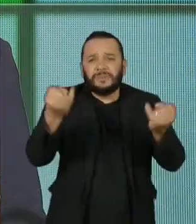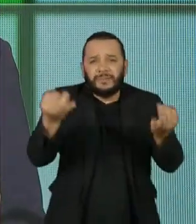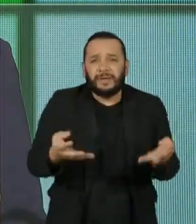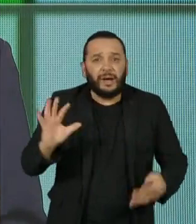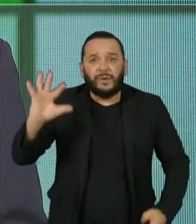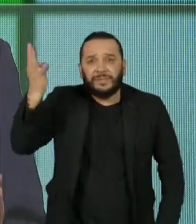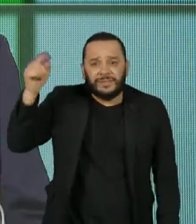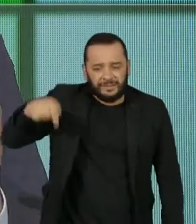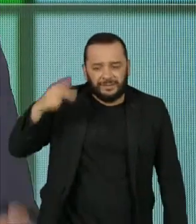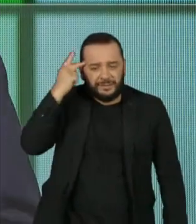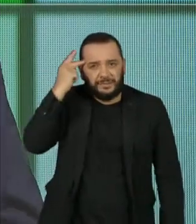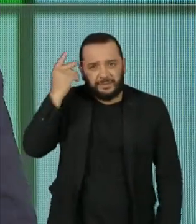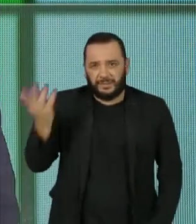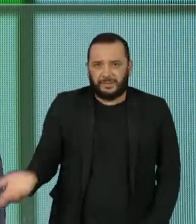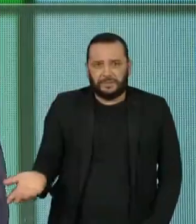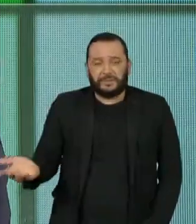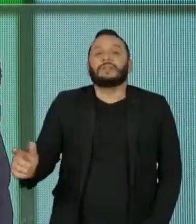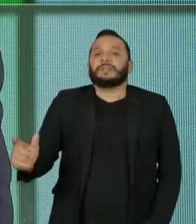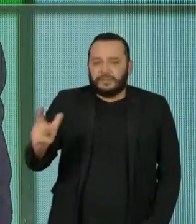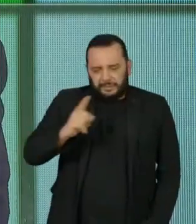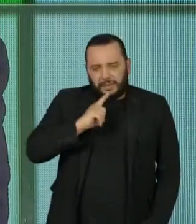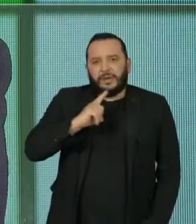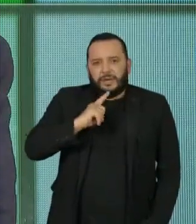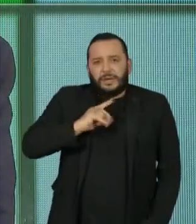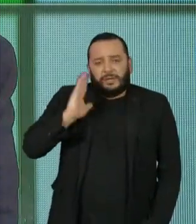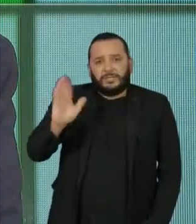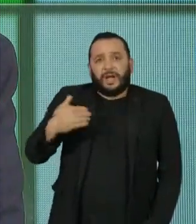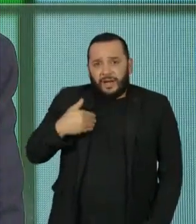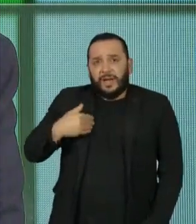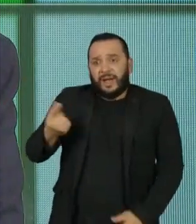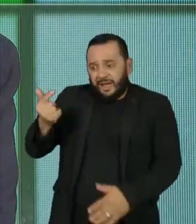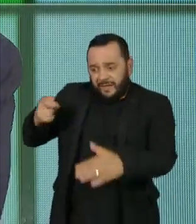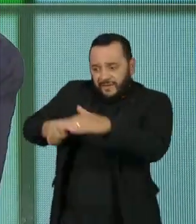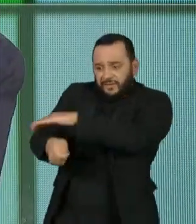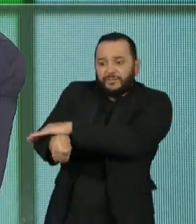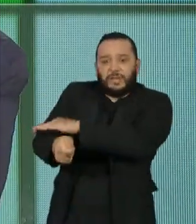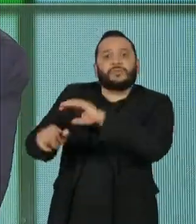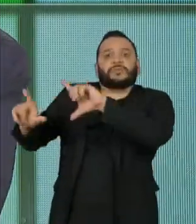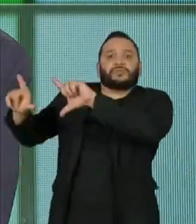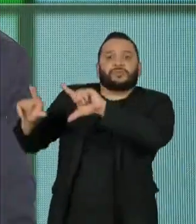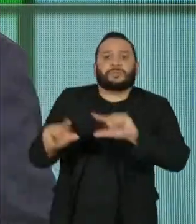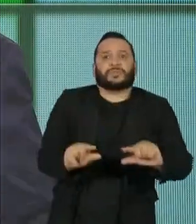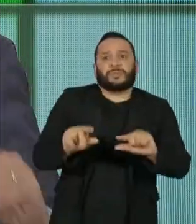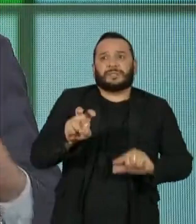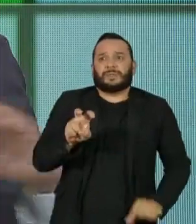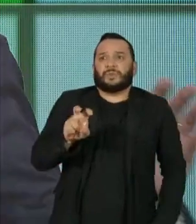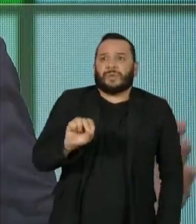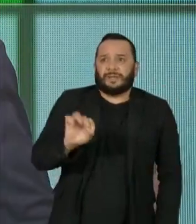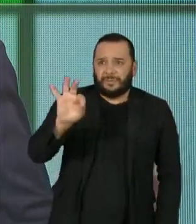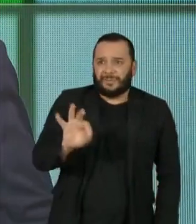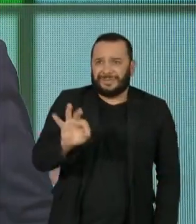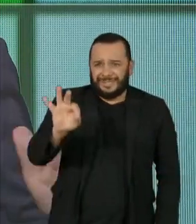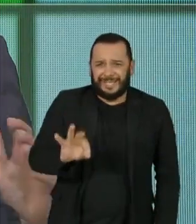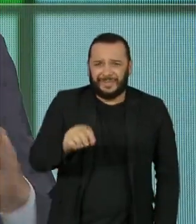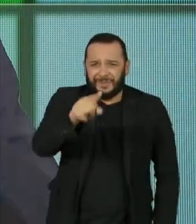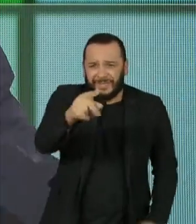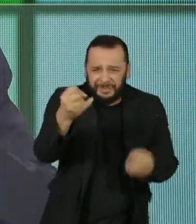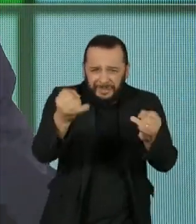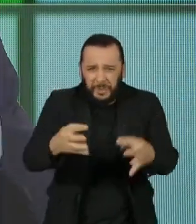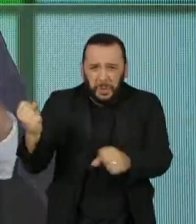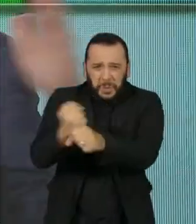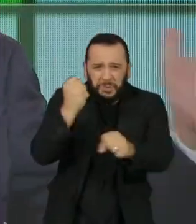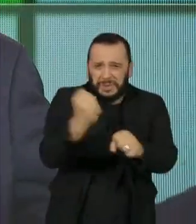está acontecendo em São Paulo. Queda de 50% dos investimentos, todas essas obras citadas aqui estão todas atrasadas,